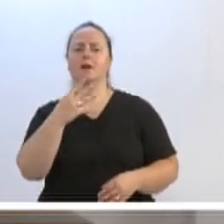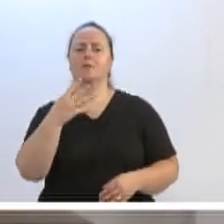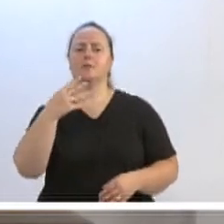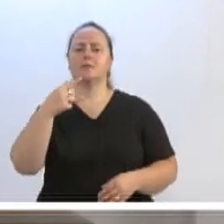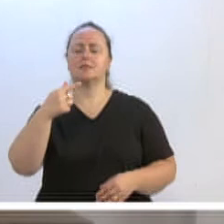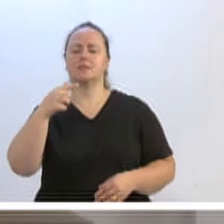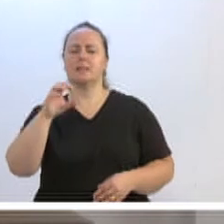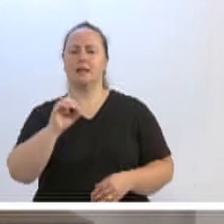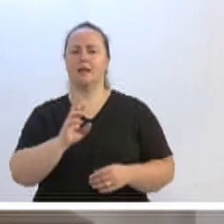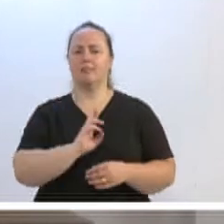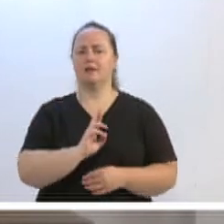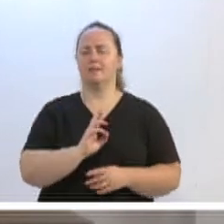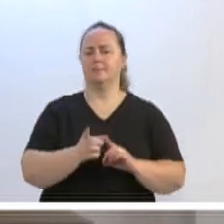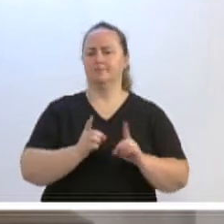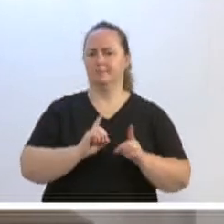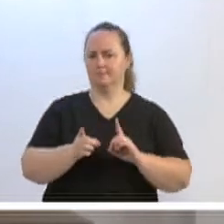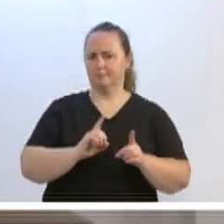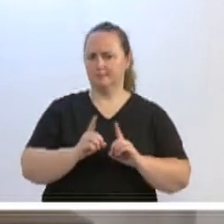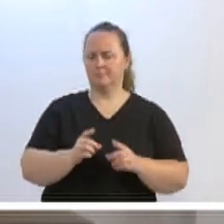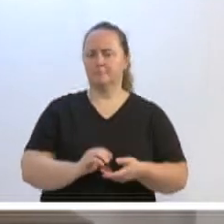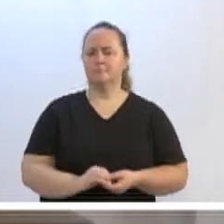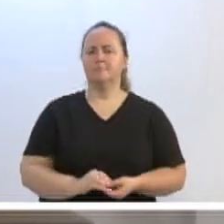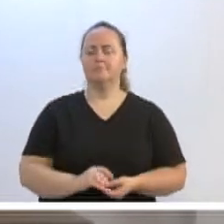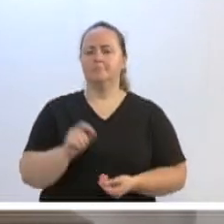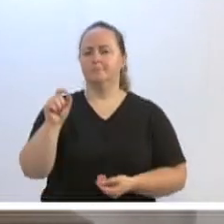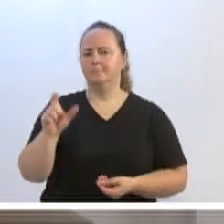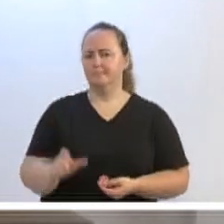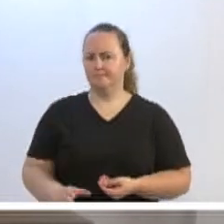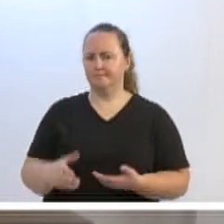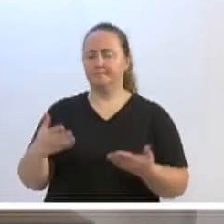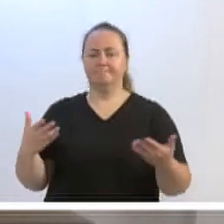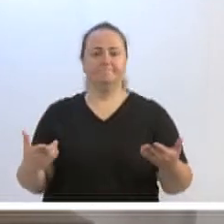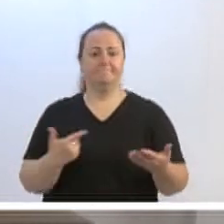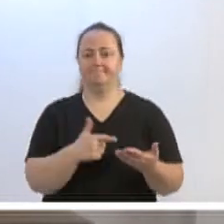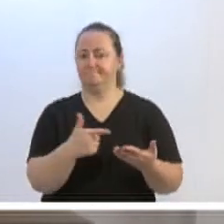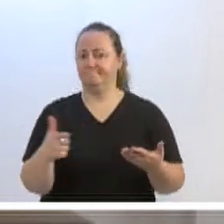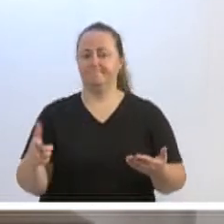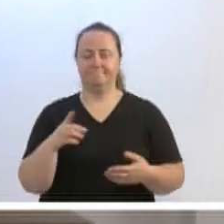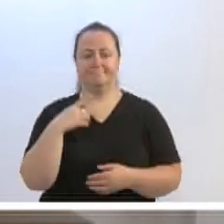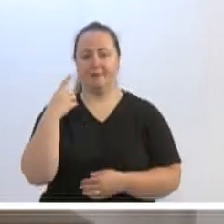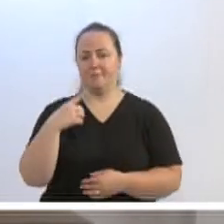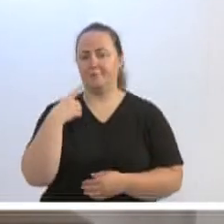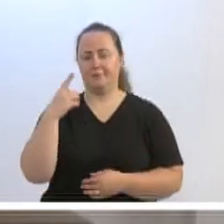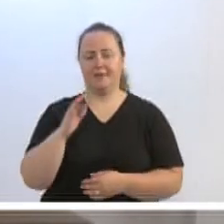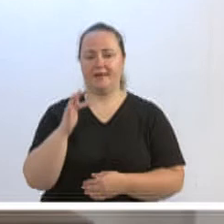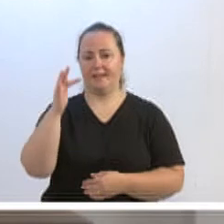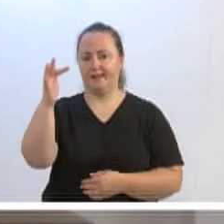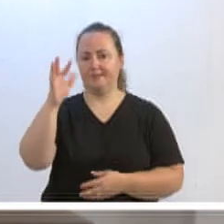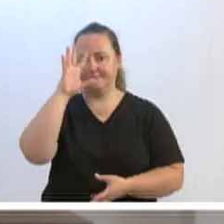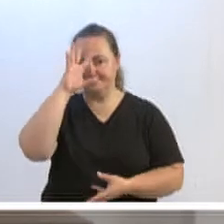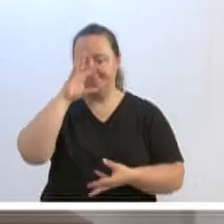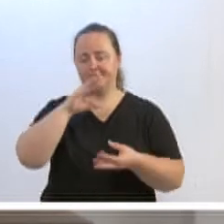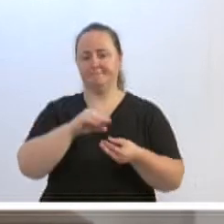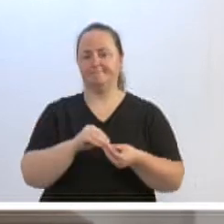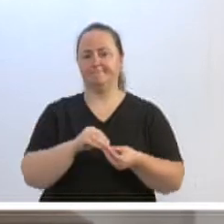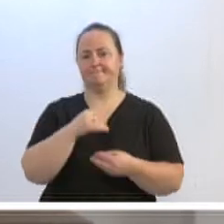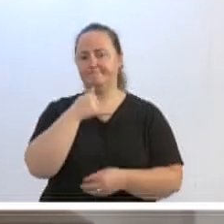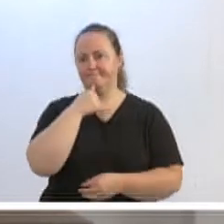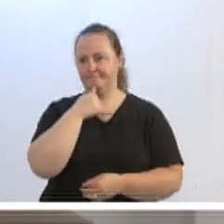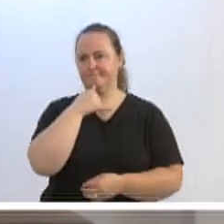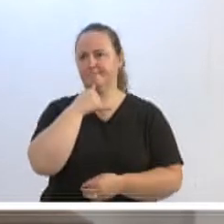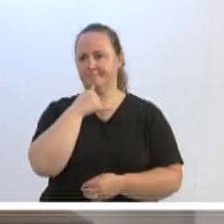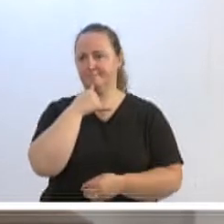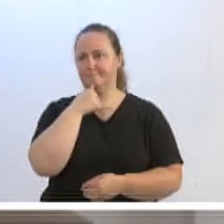quem vai cuidar dos nossos problemas, porque nós não teremos mais deputado federal. Presidente, seria isso para a tarde de hoje, por muita tristeza,